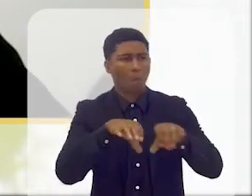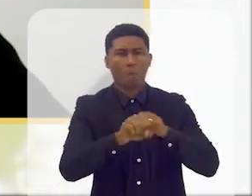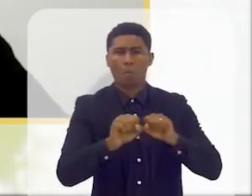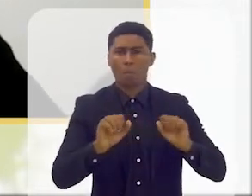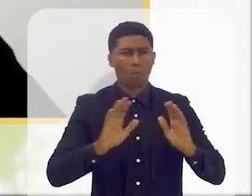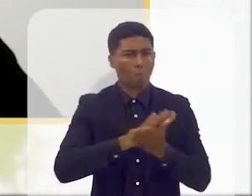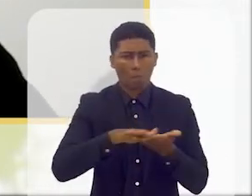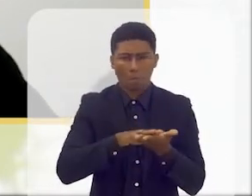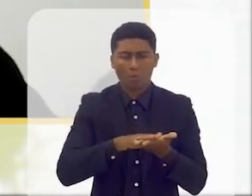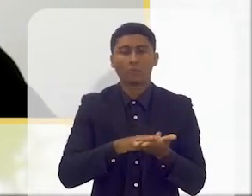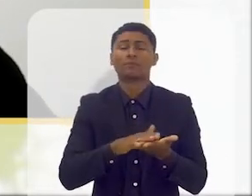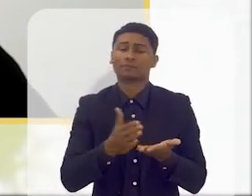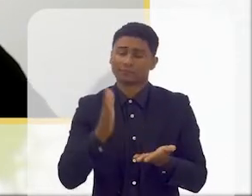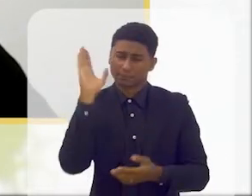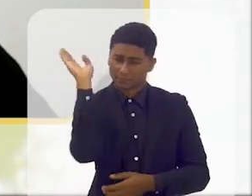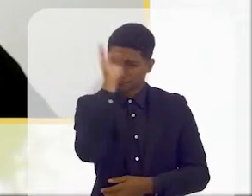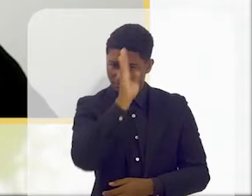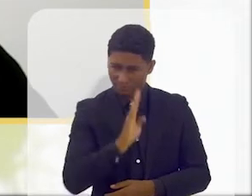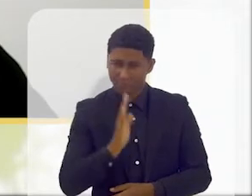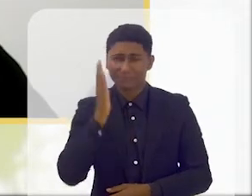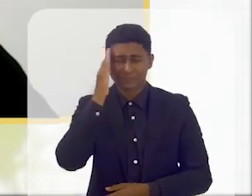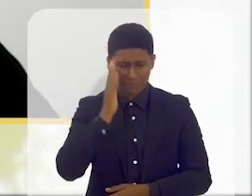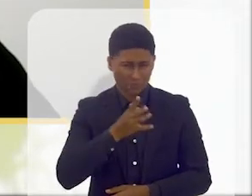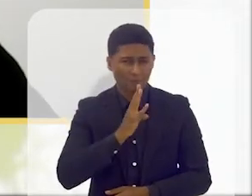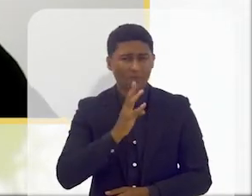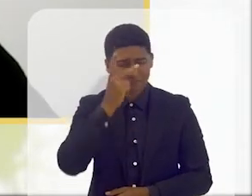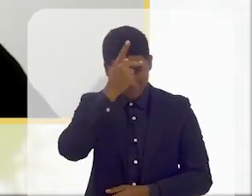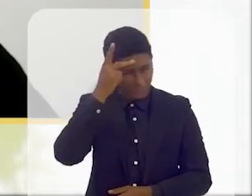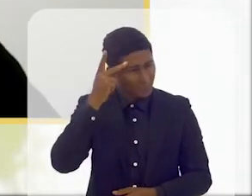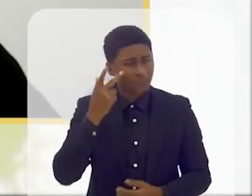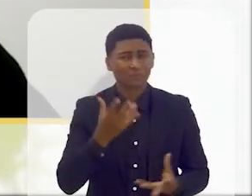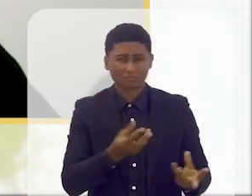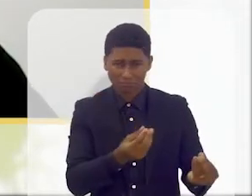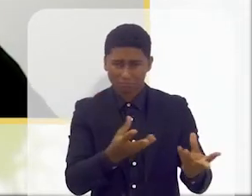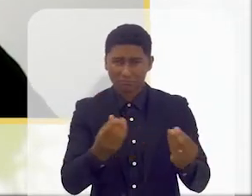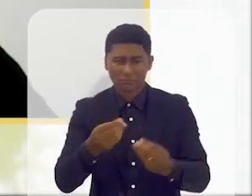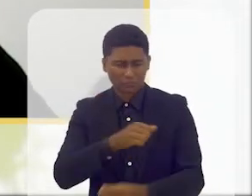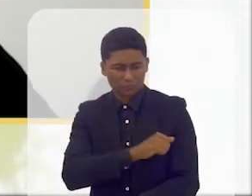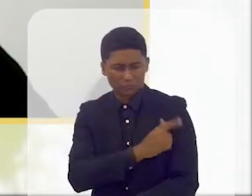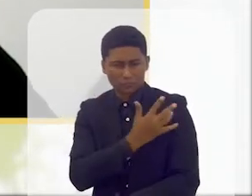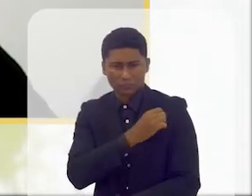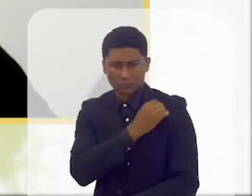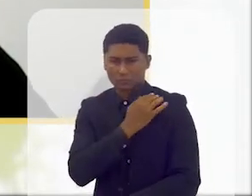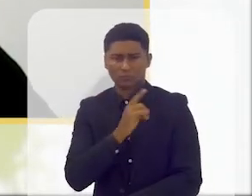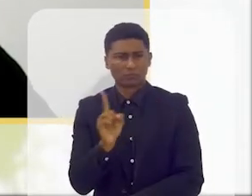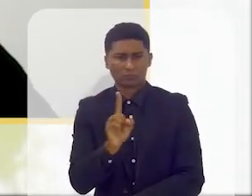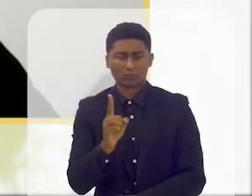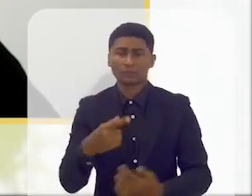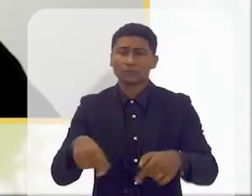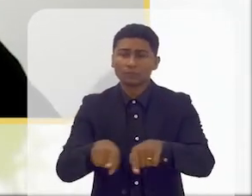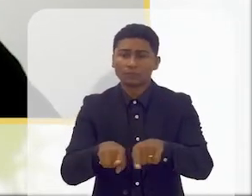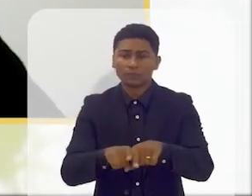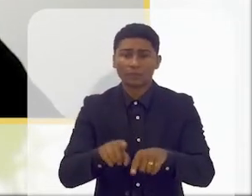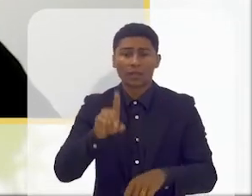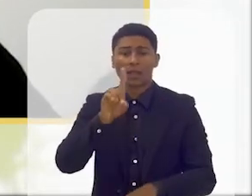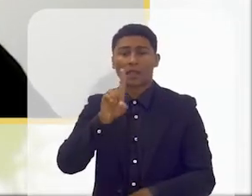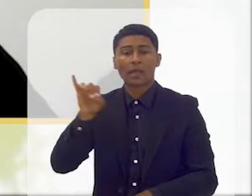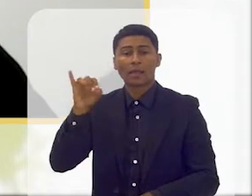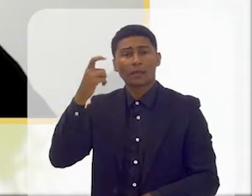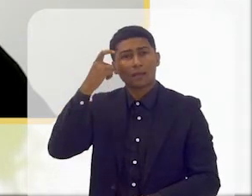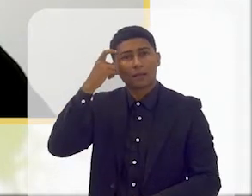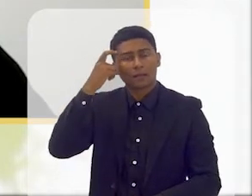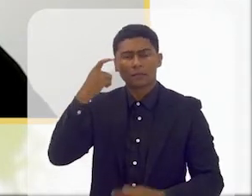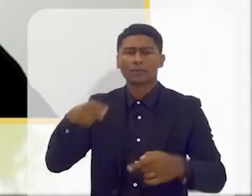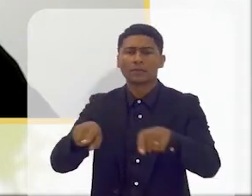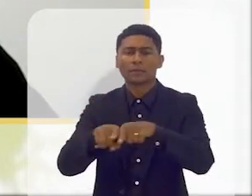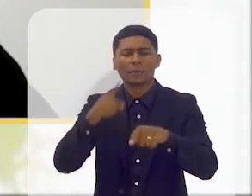Brasil e sei que também é uma problemática no Brasil. As pessoas com incapacidades intelectuais. Pessoas que não dominam